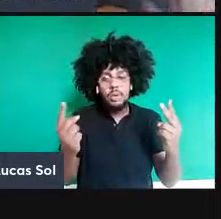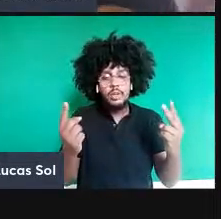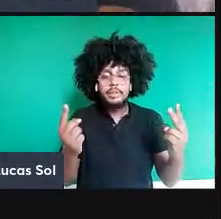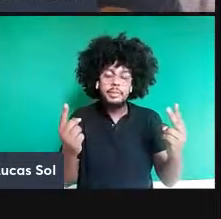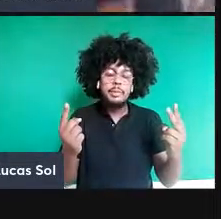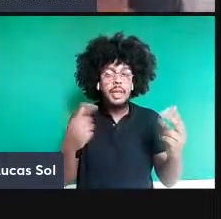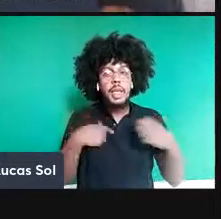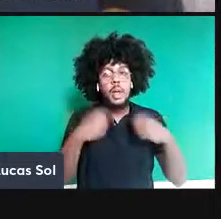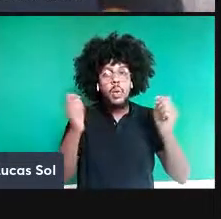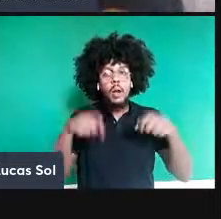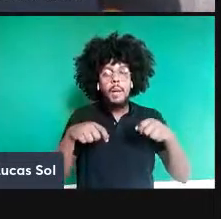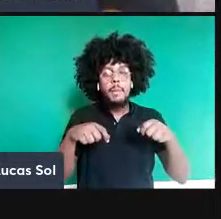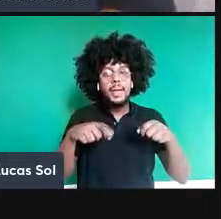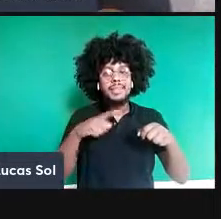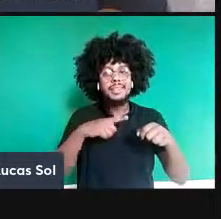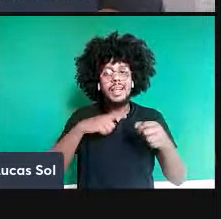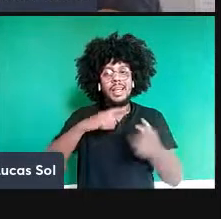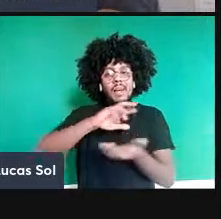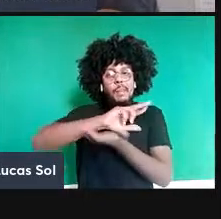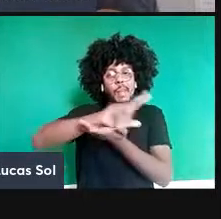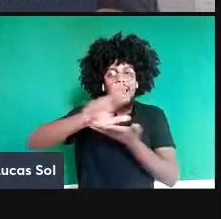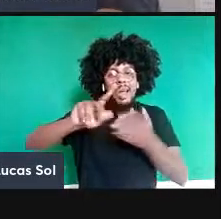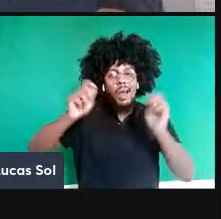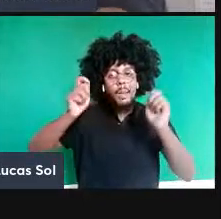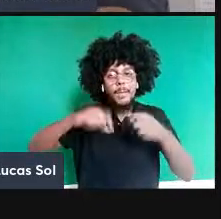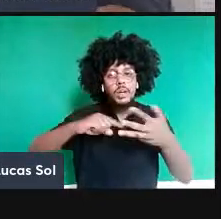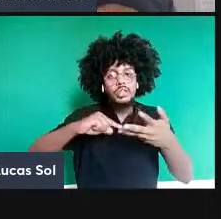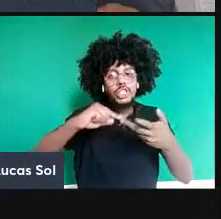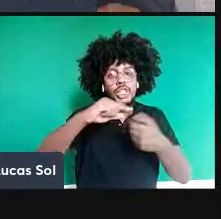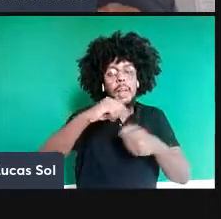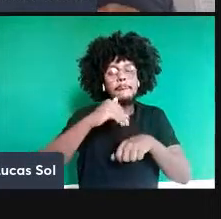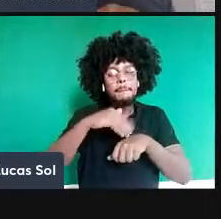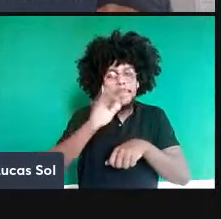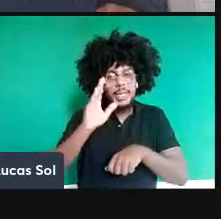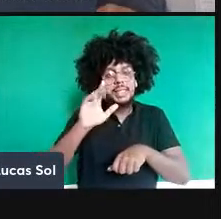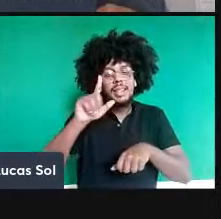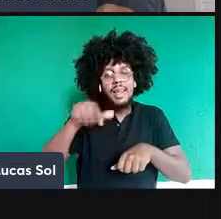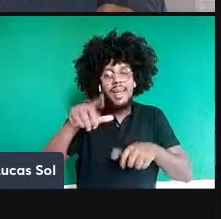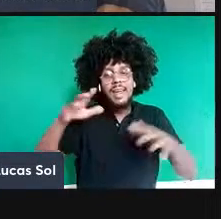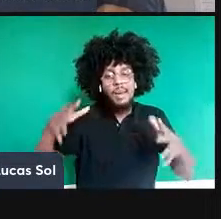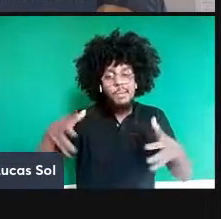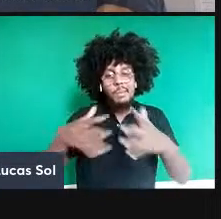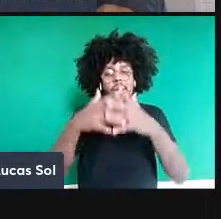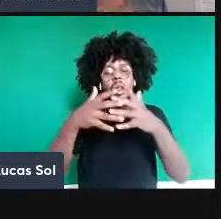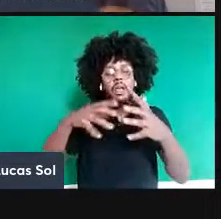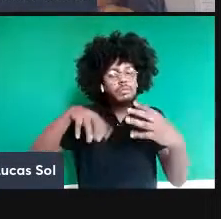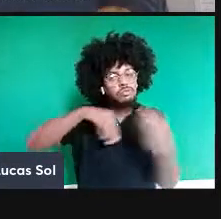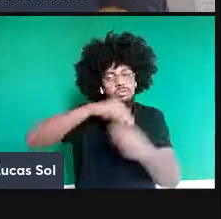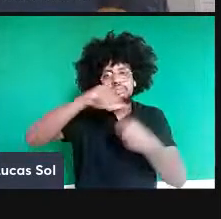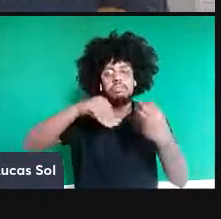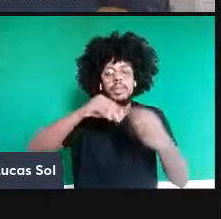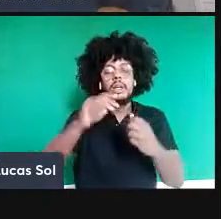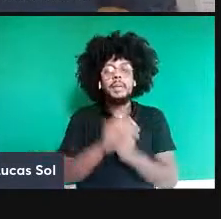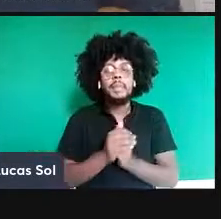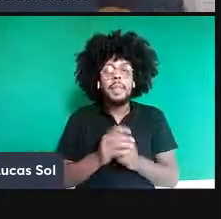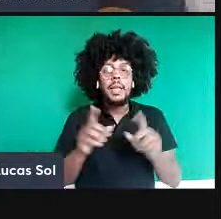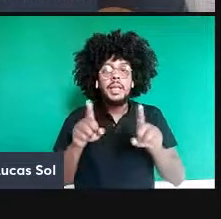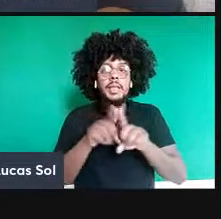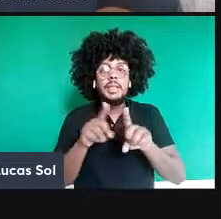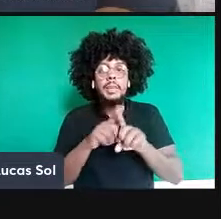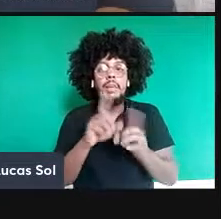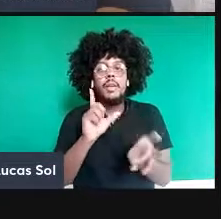místico, mas não é. É uma consequência do emaranhamento. Em particular, o Schrodinger, lá no artigo original dele, de